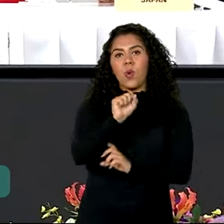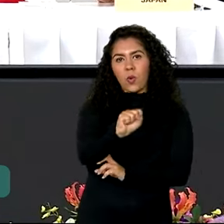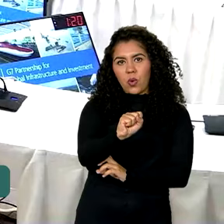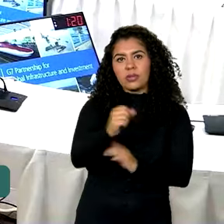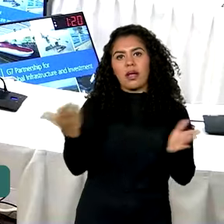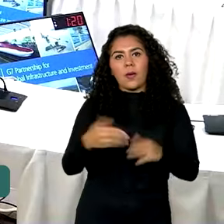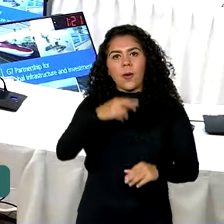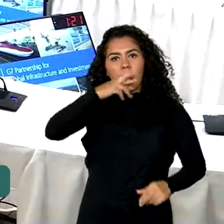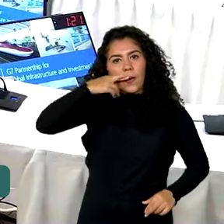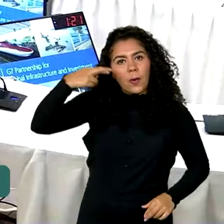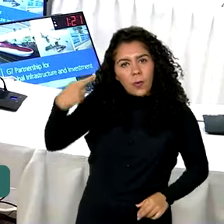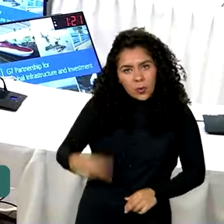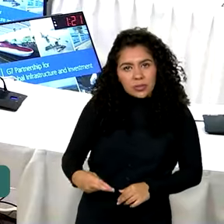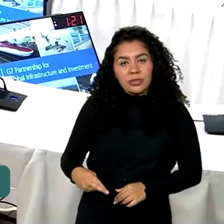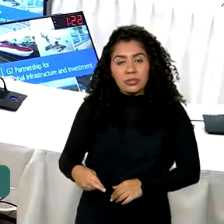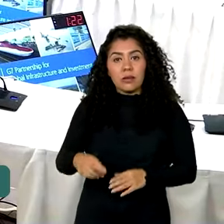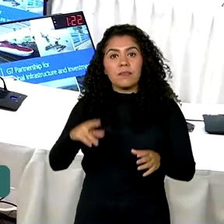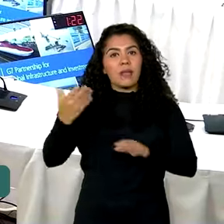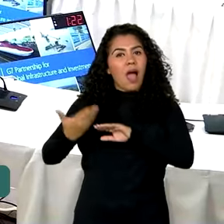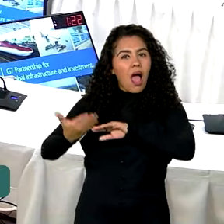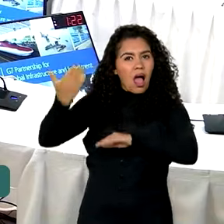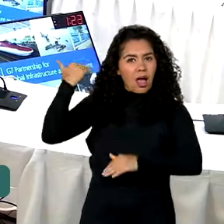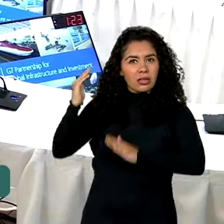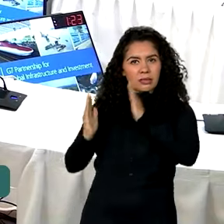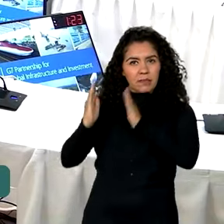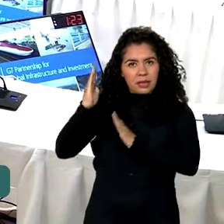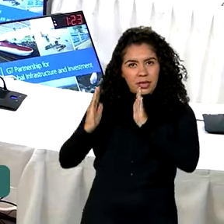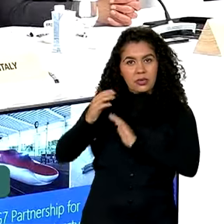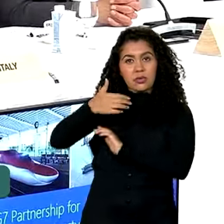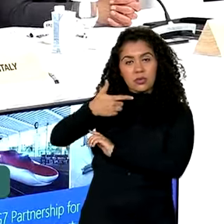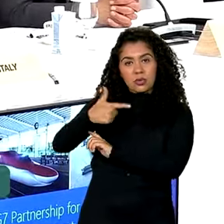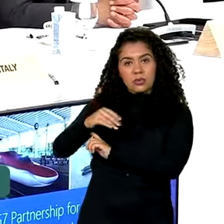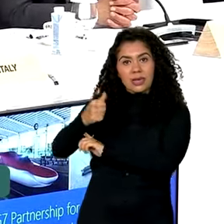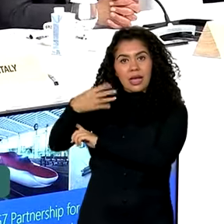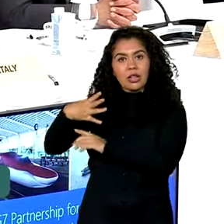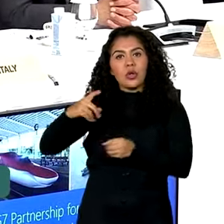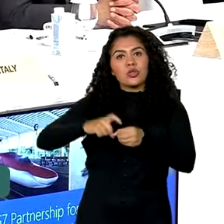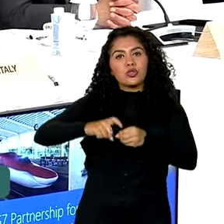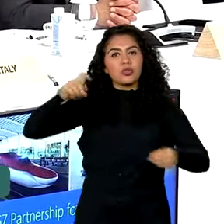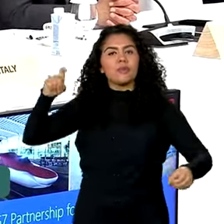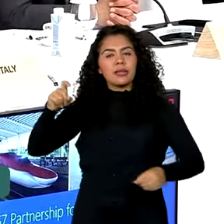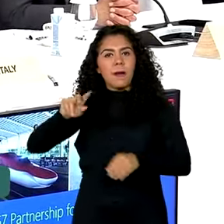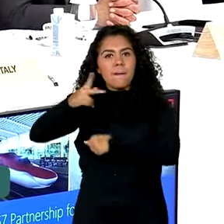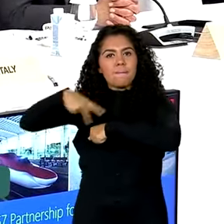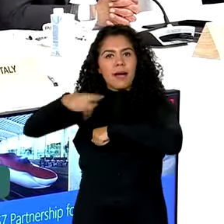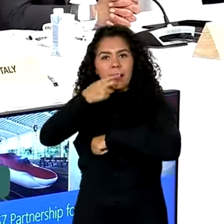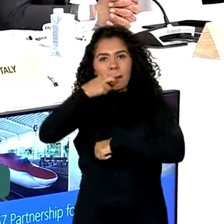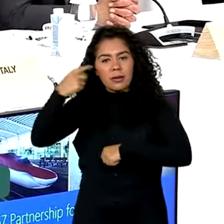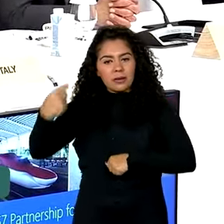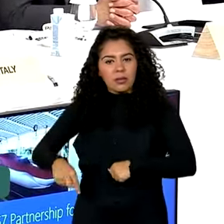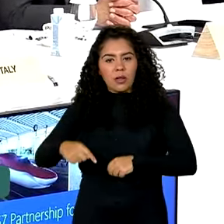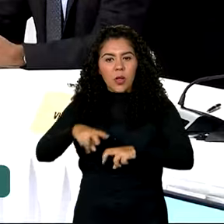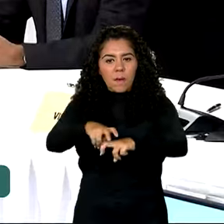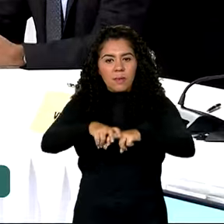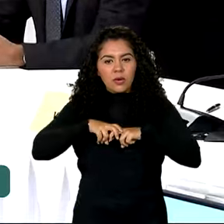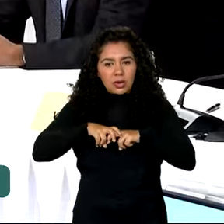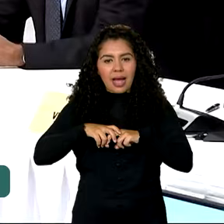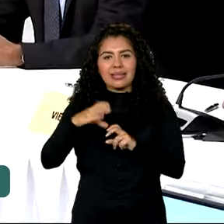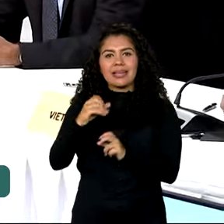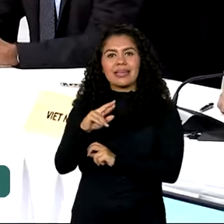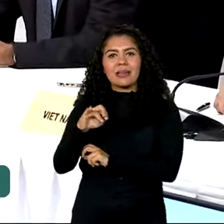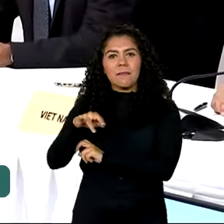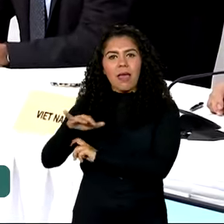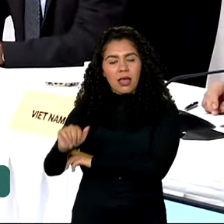Rússia. O país foi suspenso em 2014, após a anexação ilegal da Crimeia. No ano